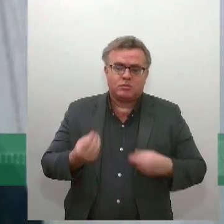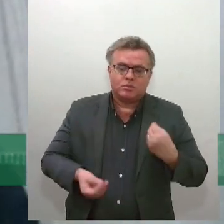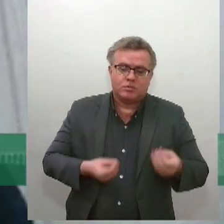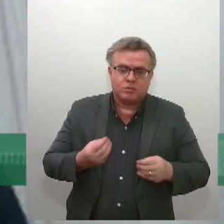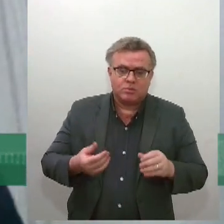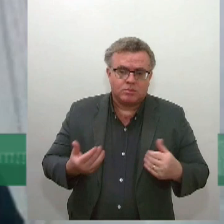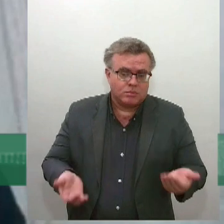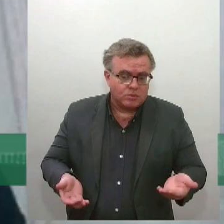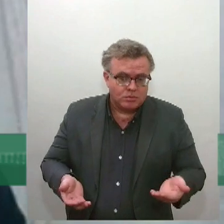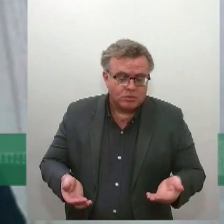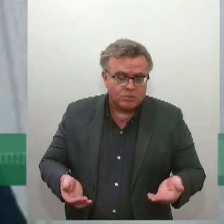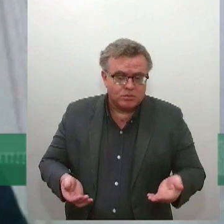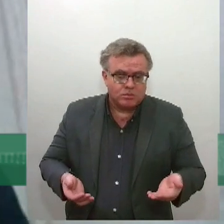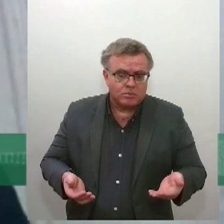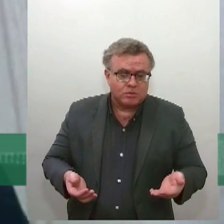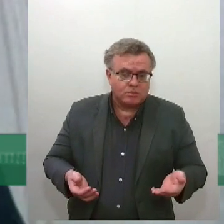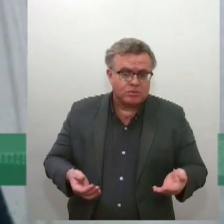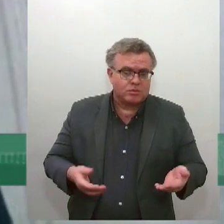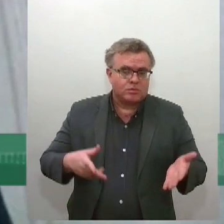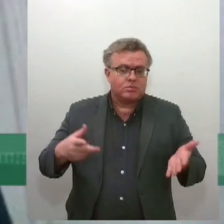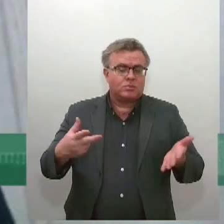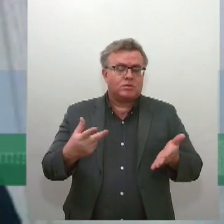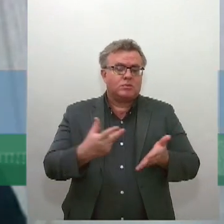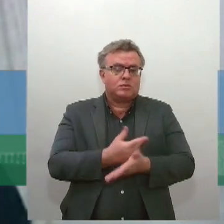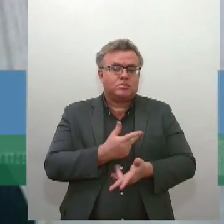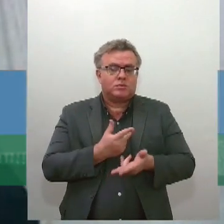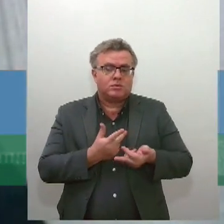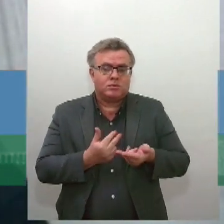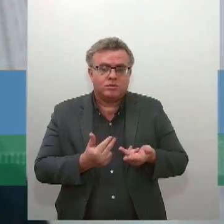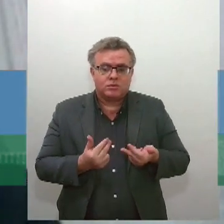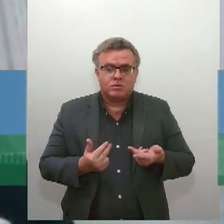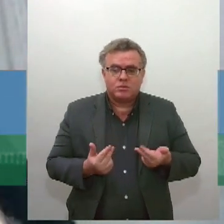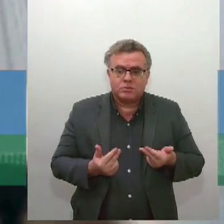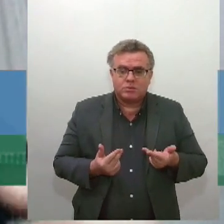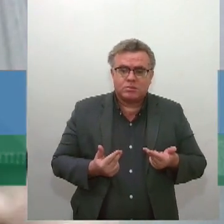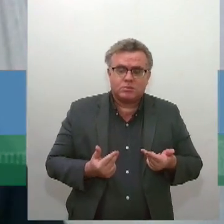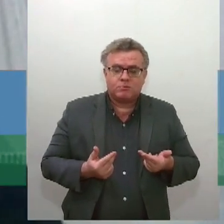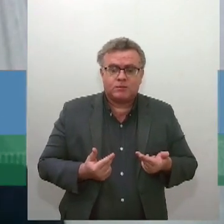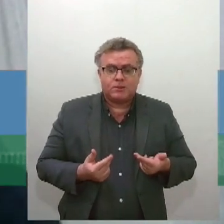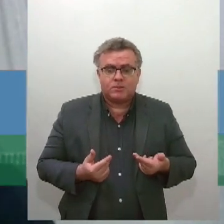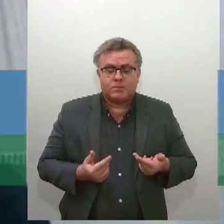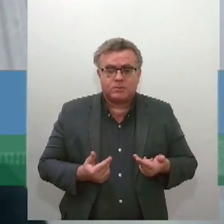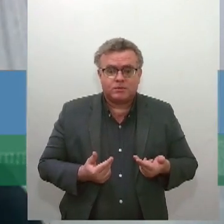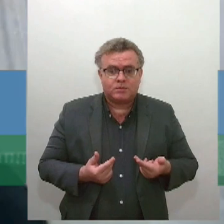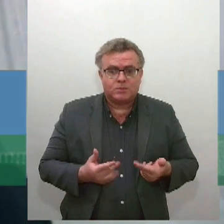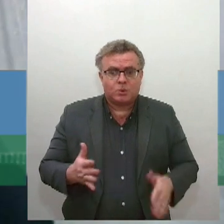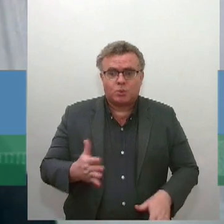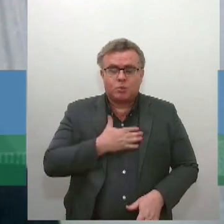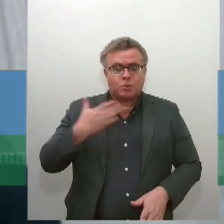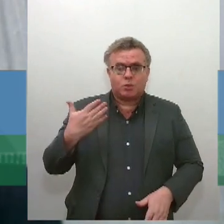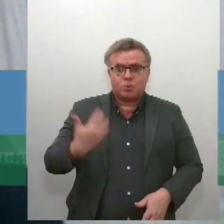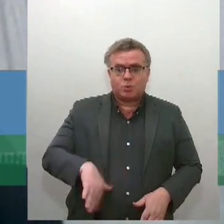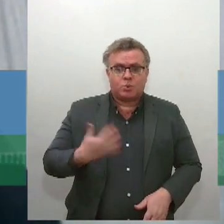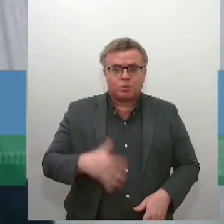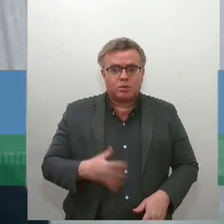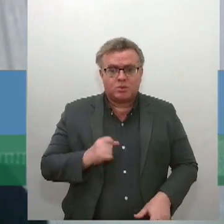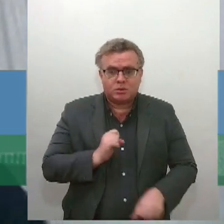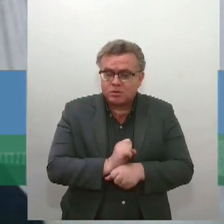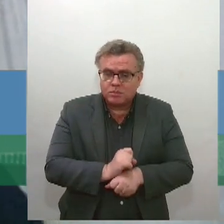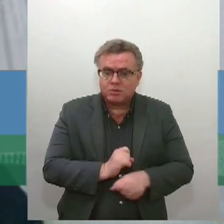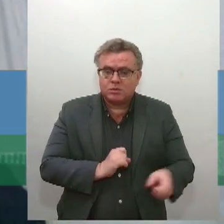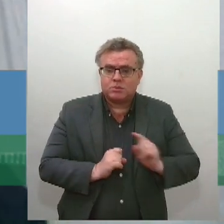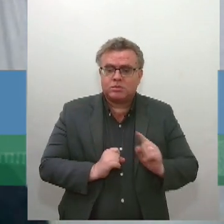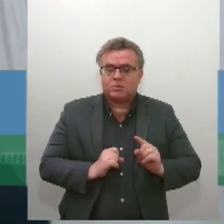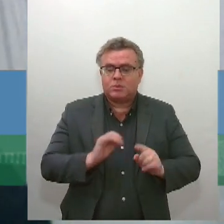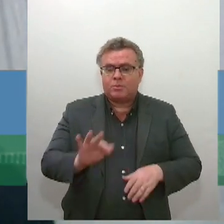Existem algumas situações que você não pode esperar o trâmite de um processo pra que só ao final você tenha